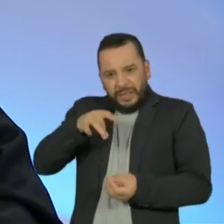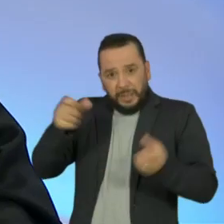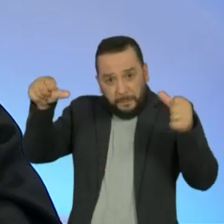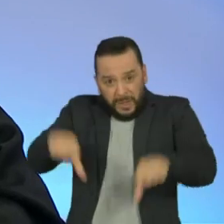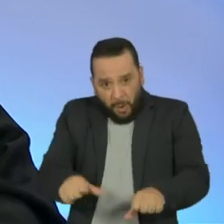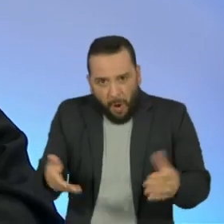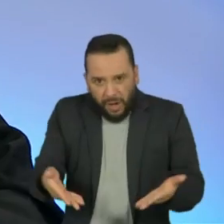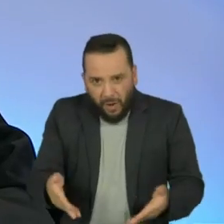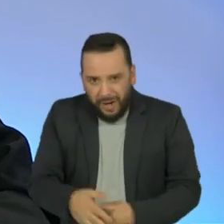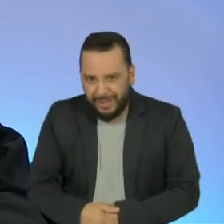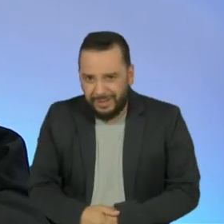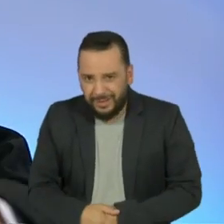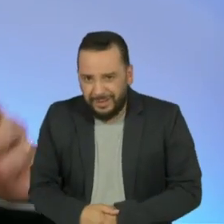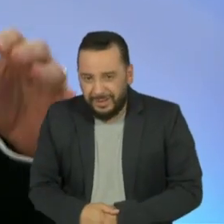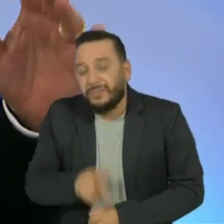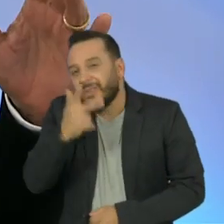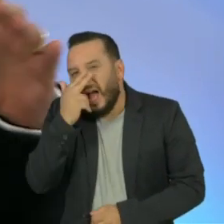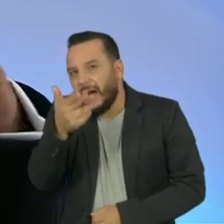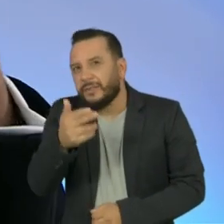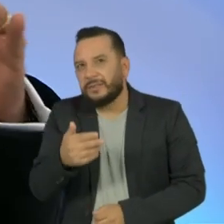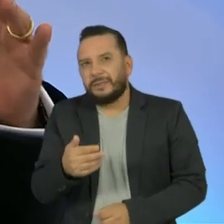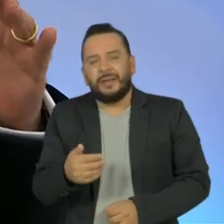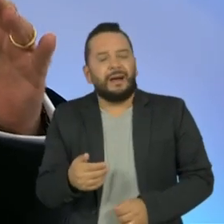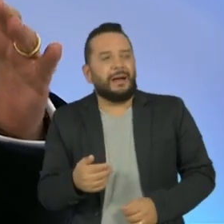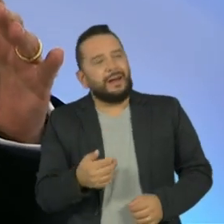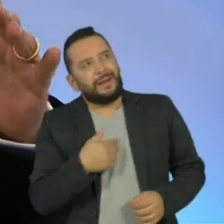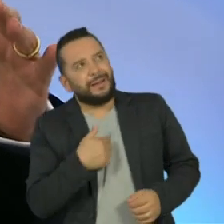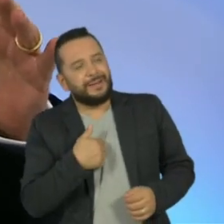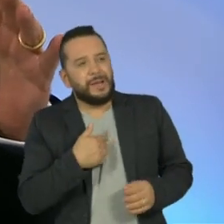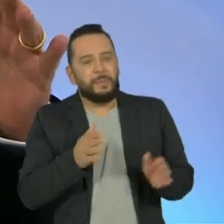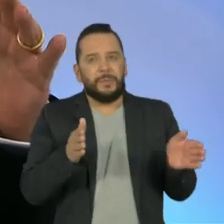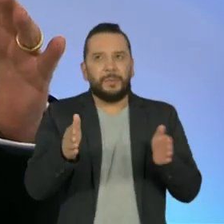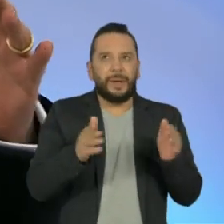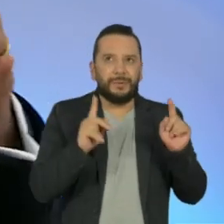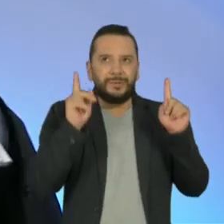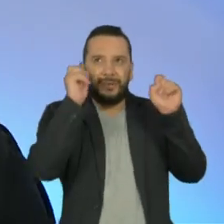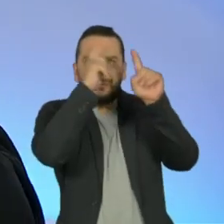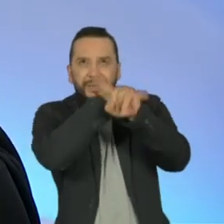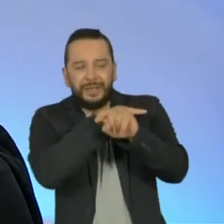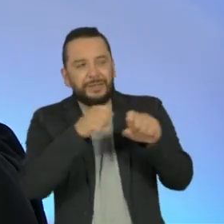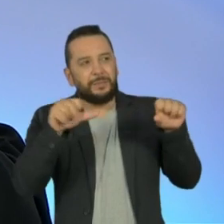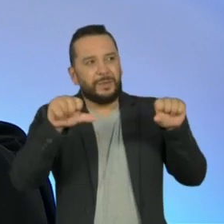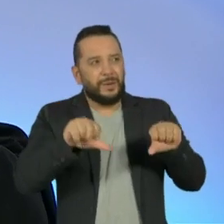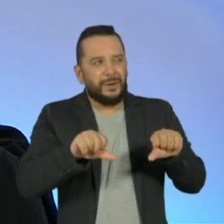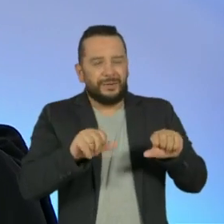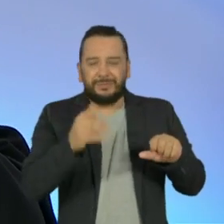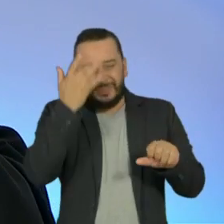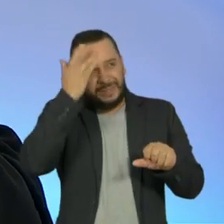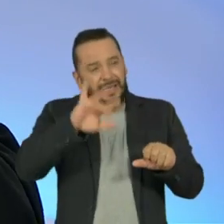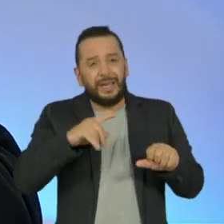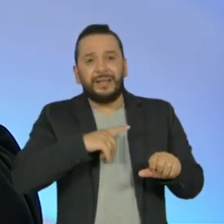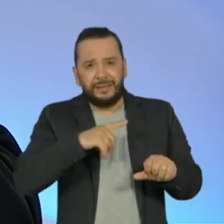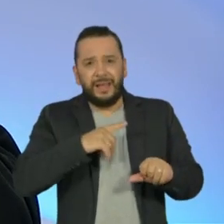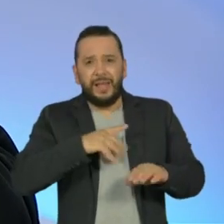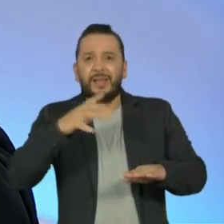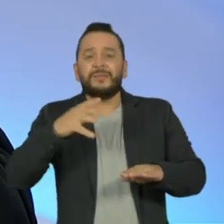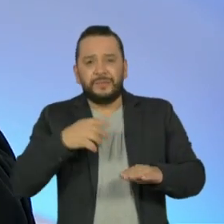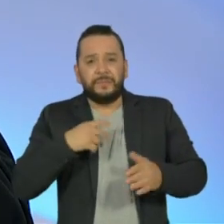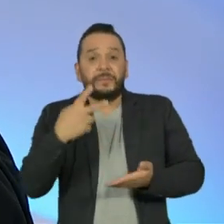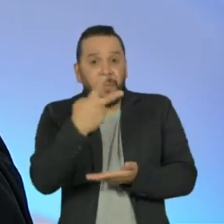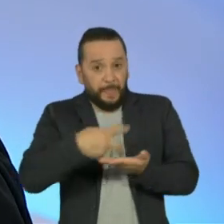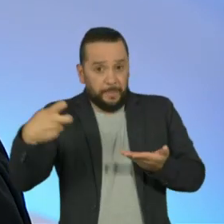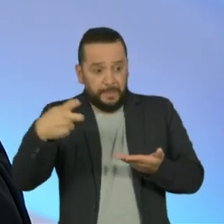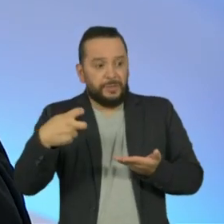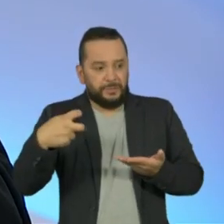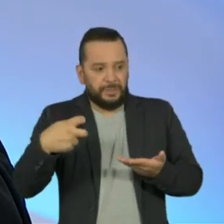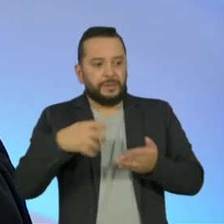Olha, eu não sei se eu hierarquizaria momentos difíceis, porque nós tivemos o impeachment do primeiro presidente da República